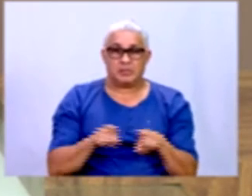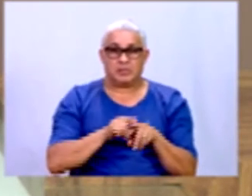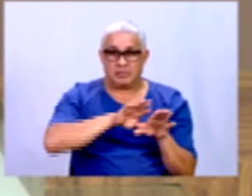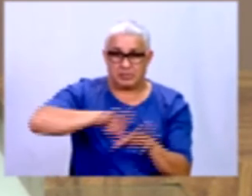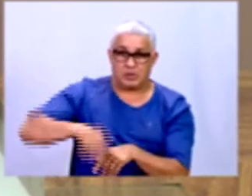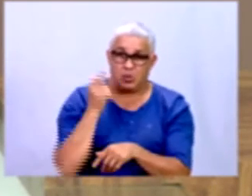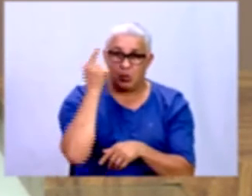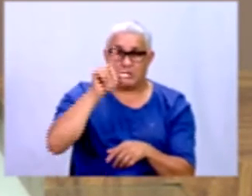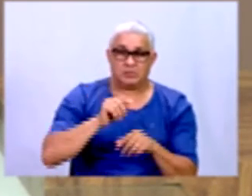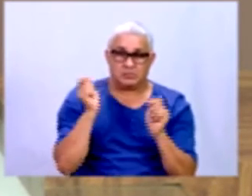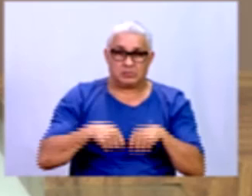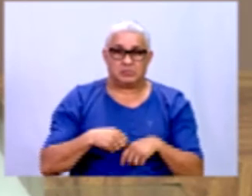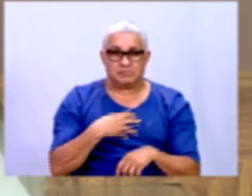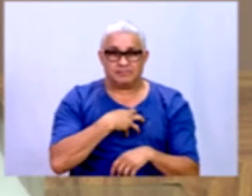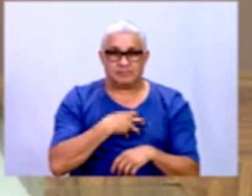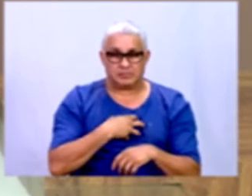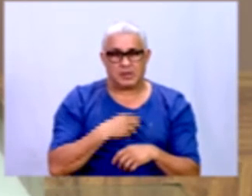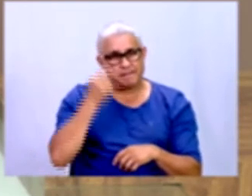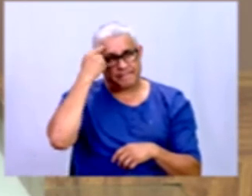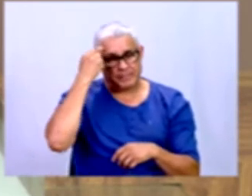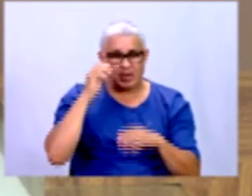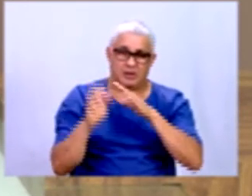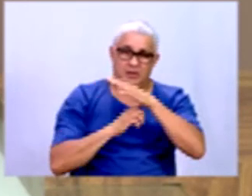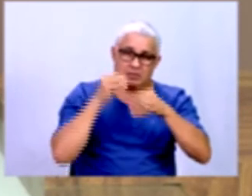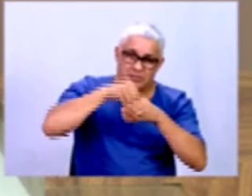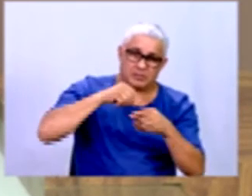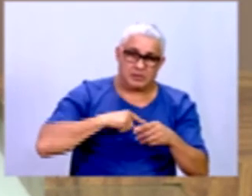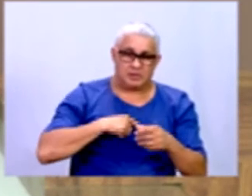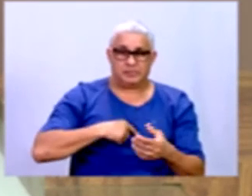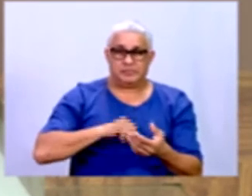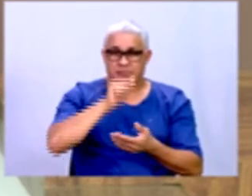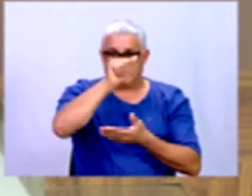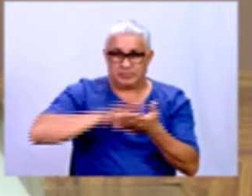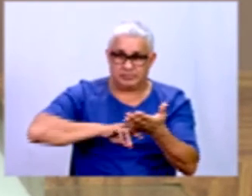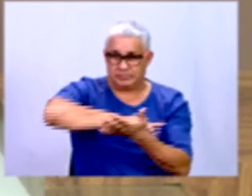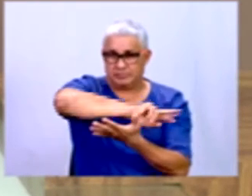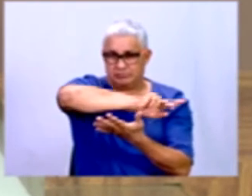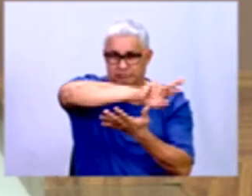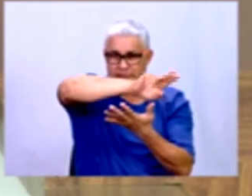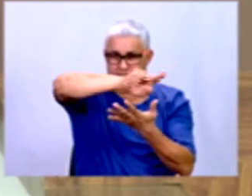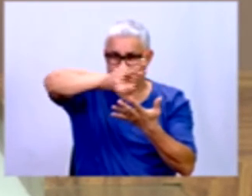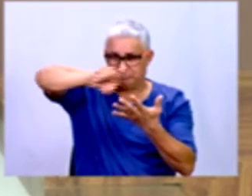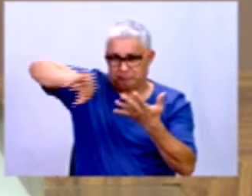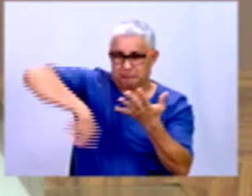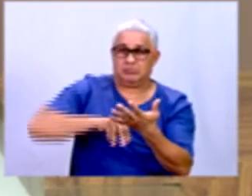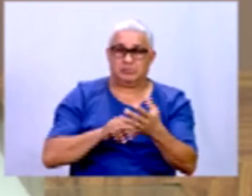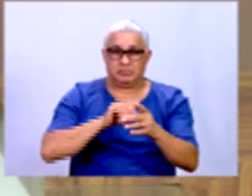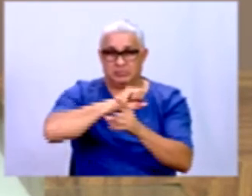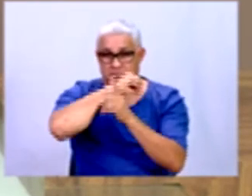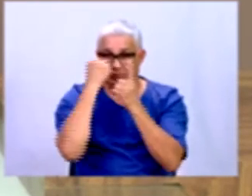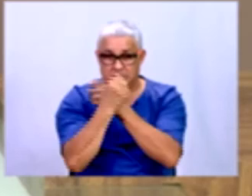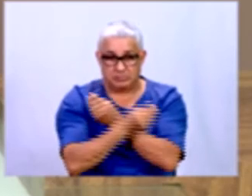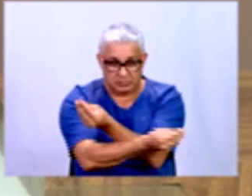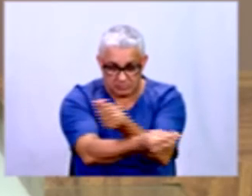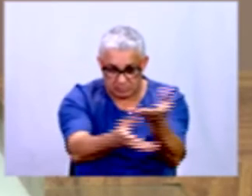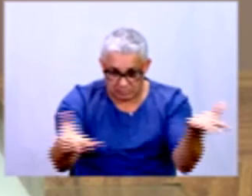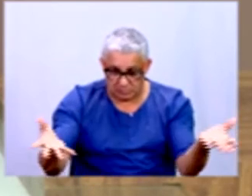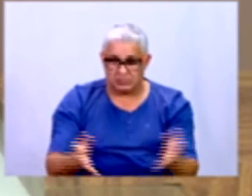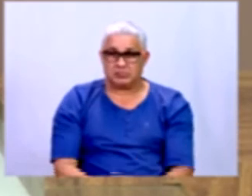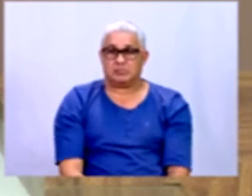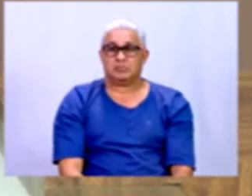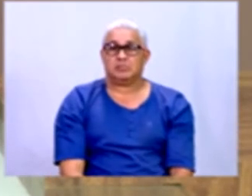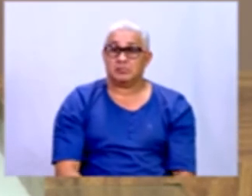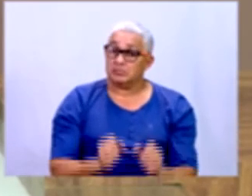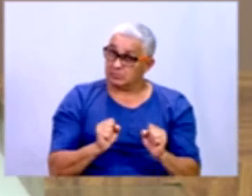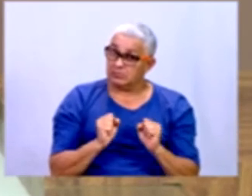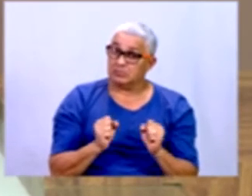também, por aqui dá para você ver. Você imagine que uma organização tem uma série de atividades que ela realiza ali para a sociedade. Nessas várias realidades,